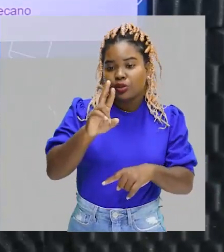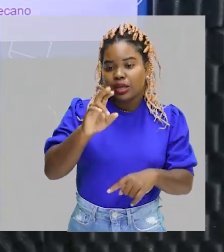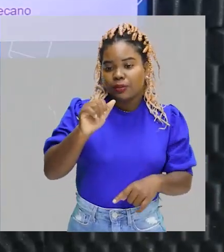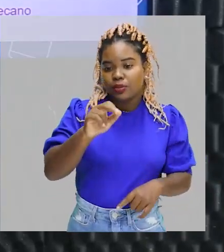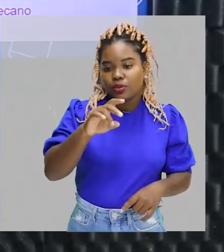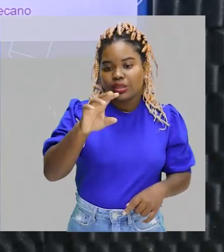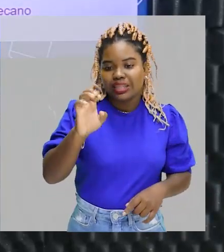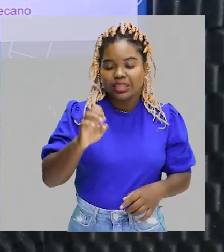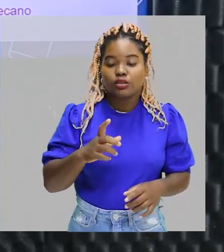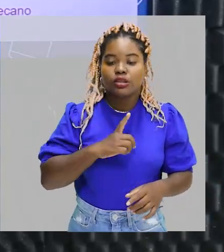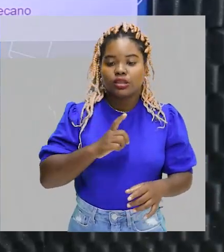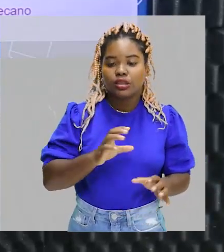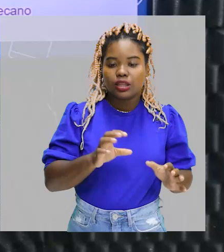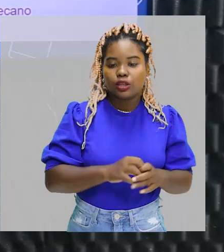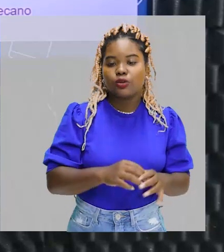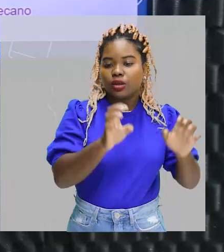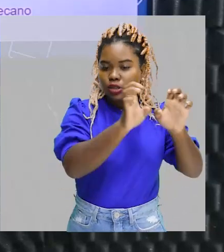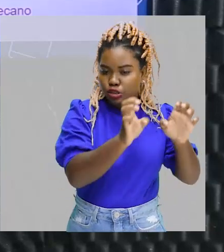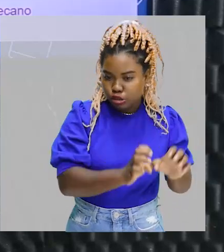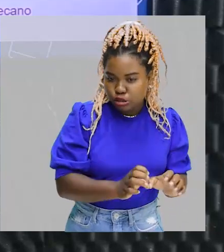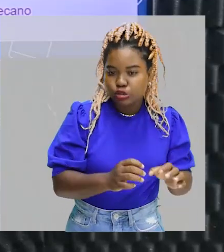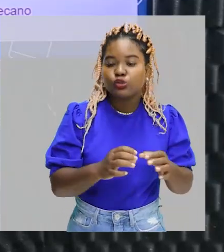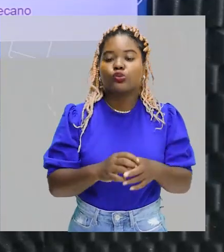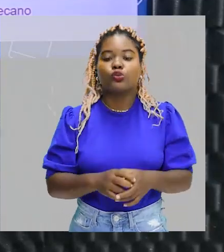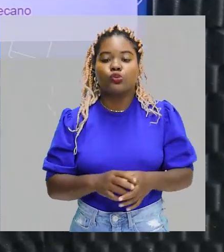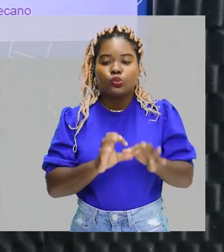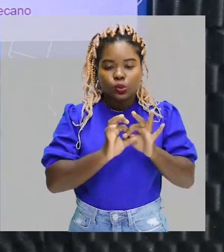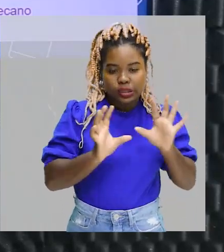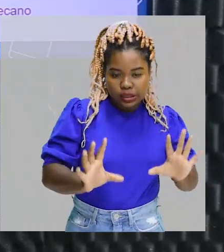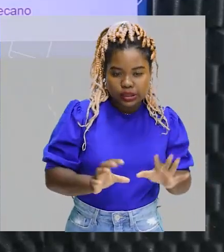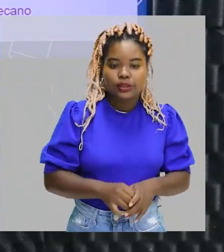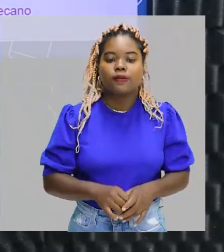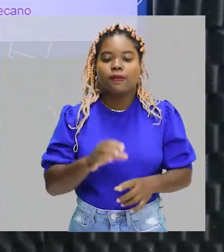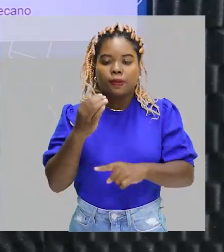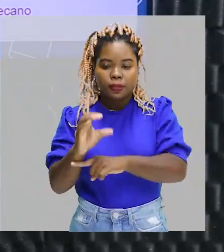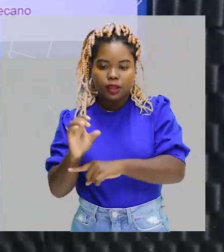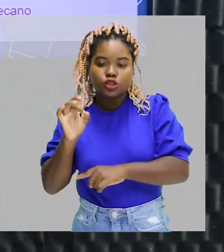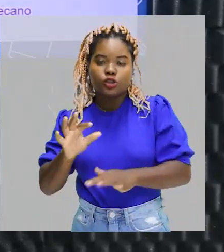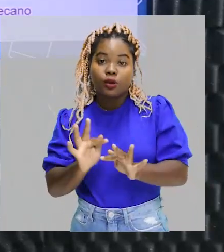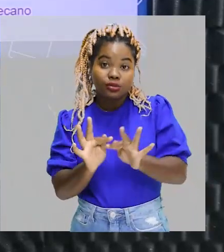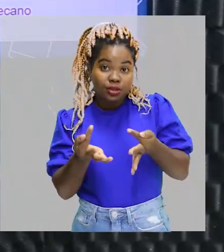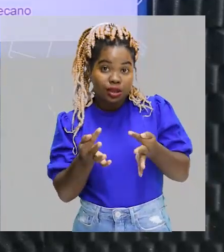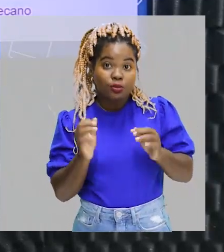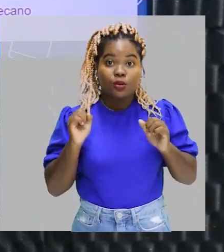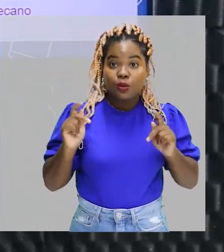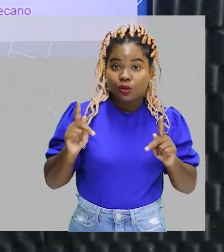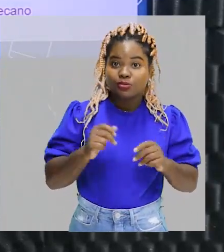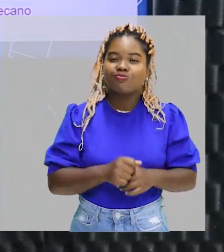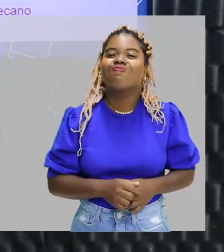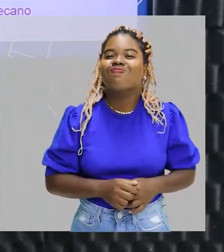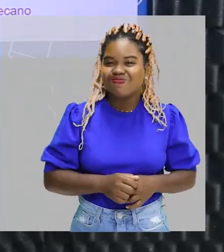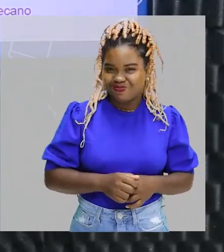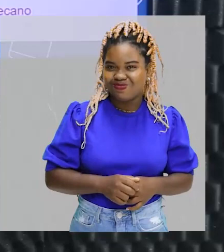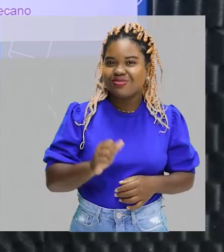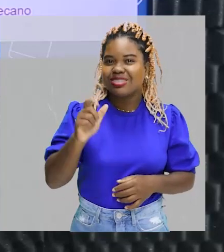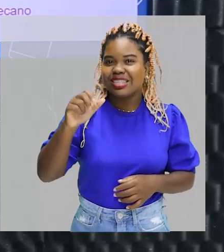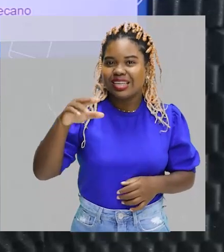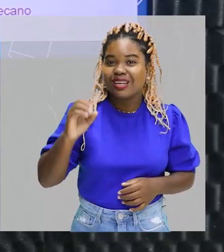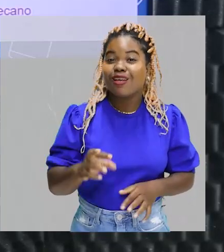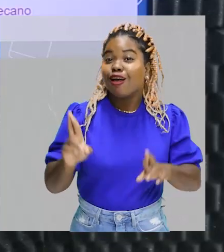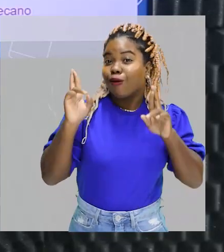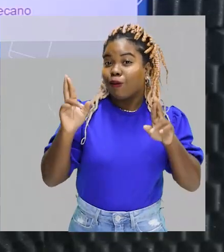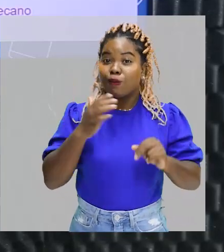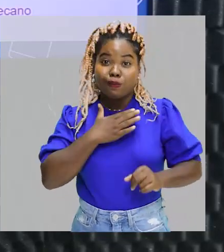apresentar a cadeia aberta e, entre os carbonos, somente ligações simples. Show? Um pouquinho sobre os alcanos.